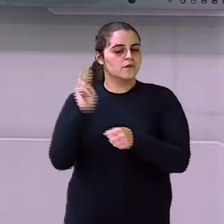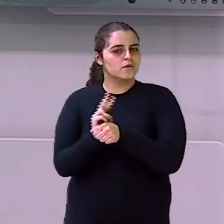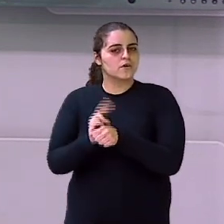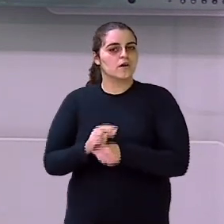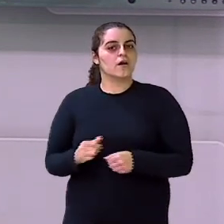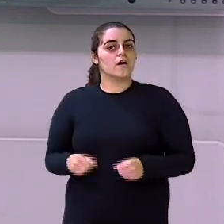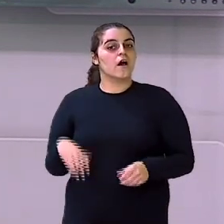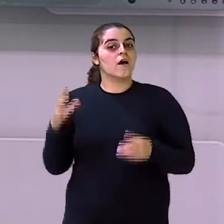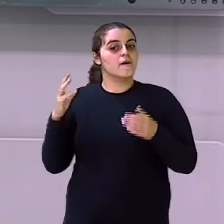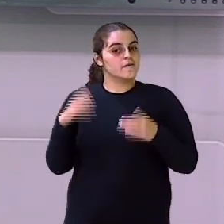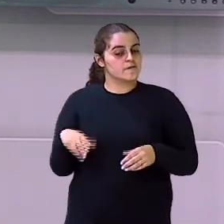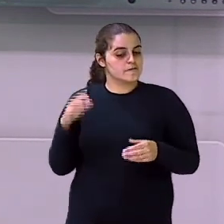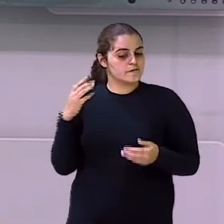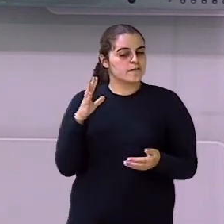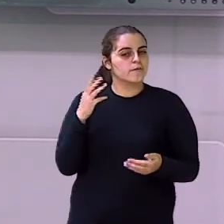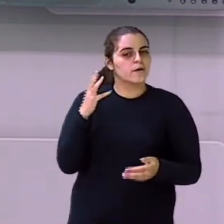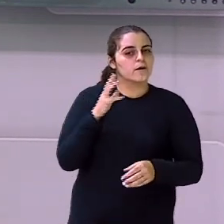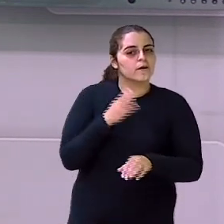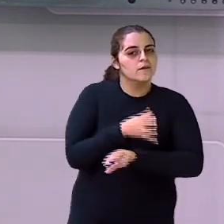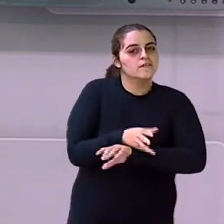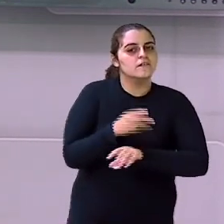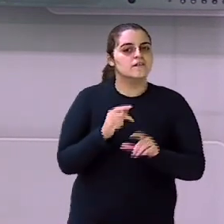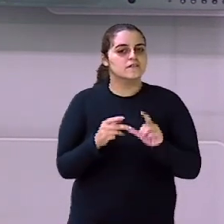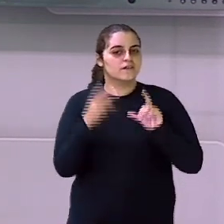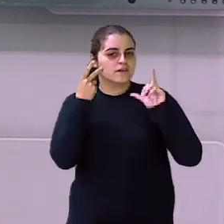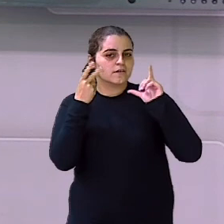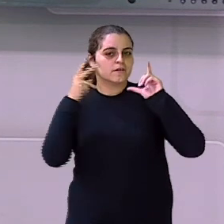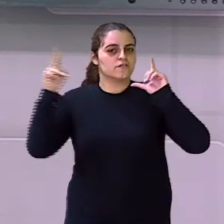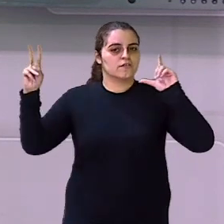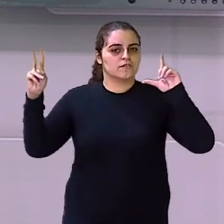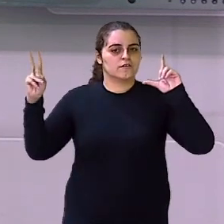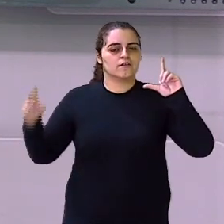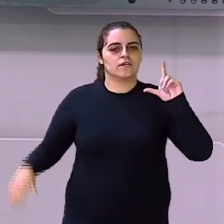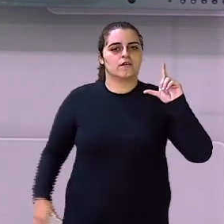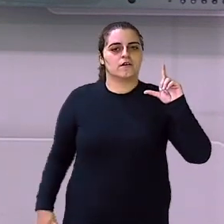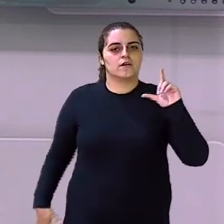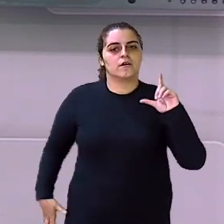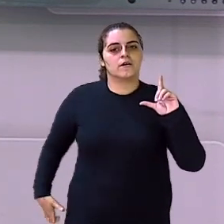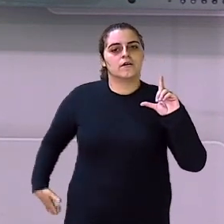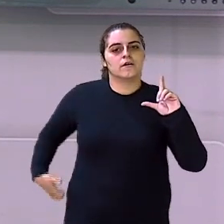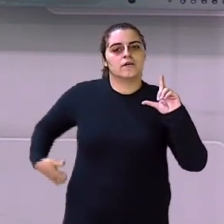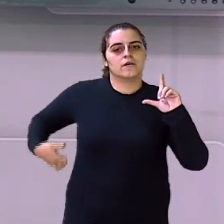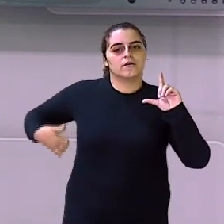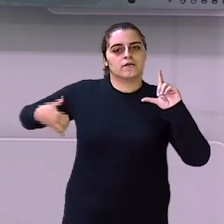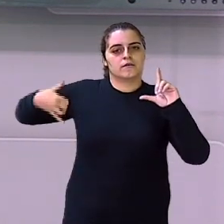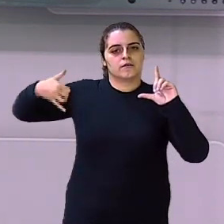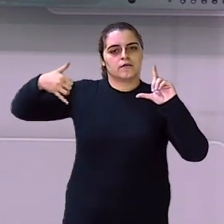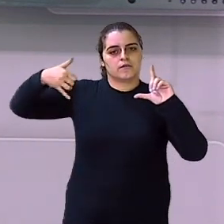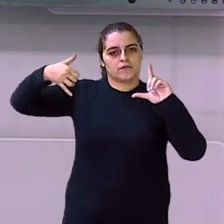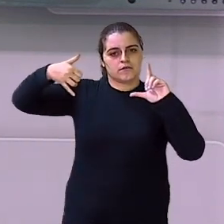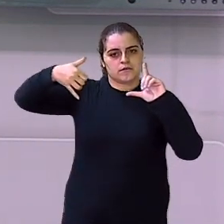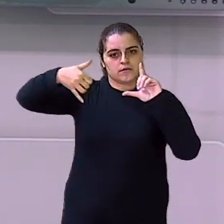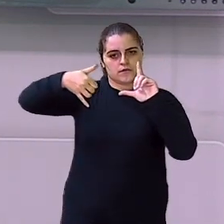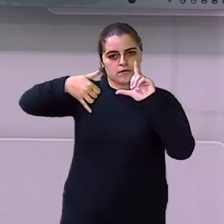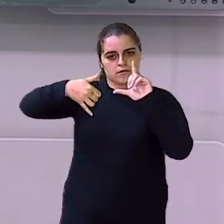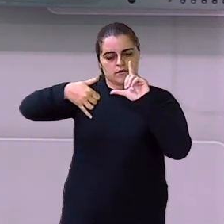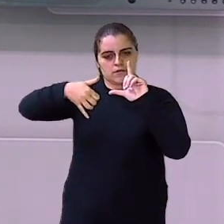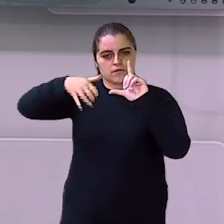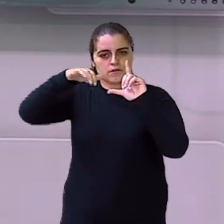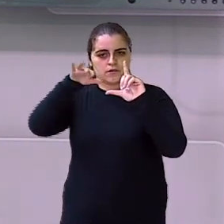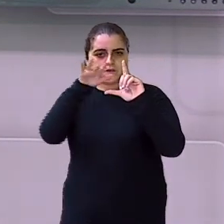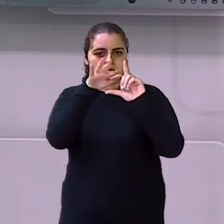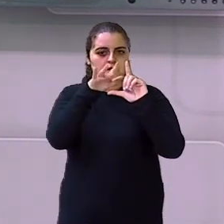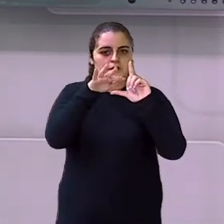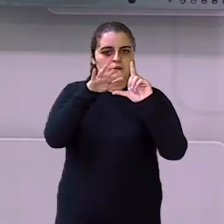acessar Essa e outras aulas Na nossa plataforma SMEDGV E pra fazer isso É muito simples É só você apontar A